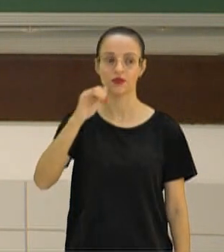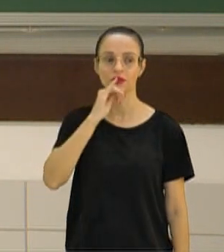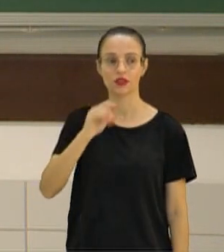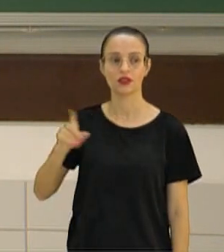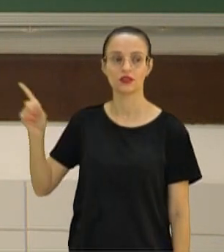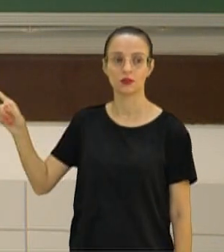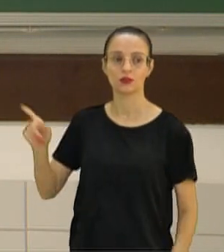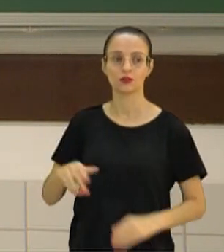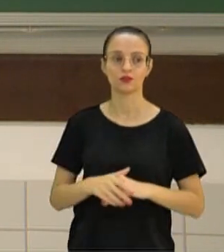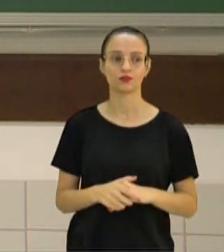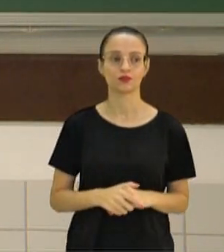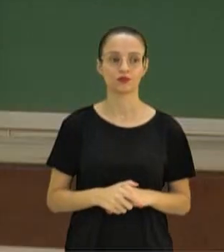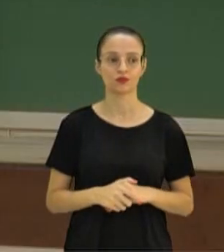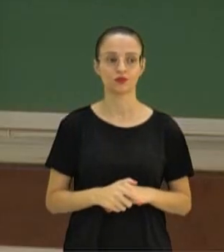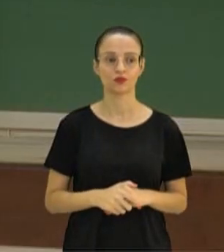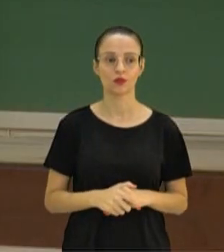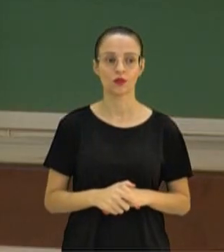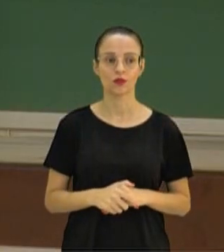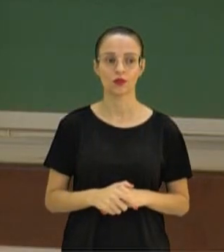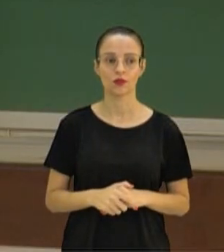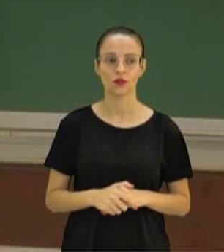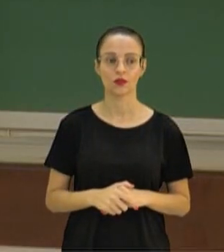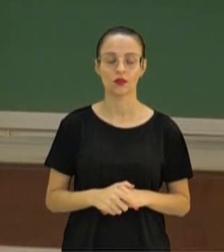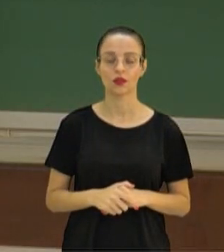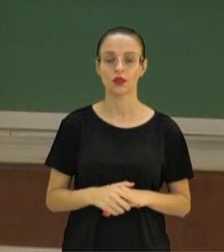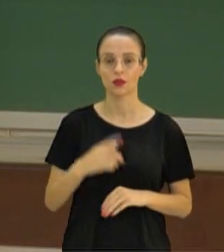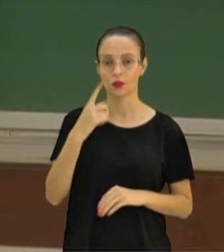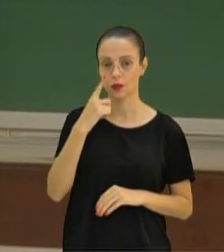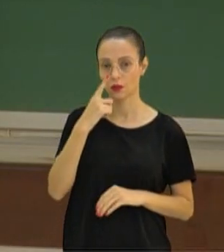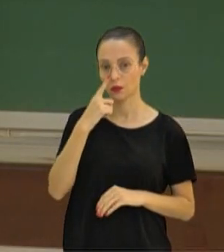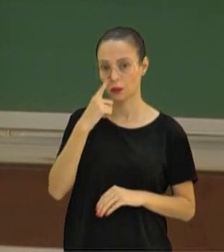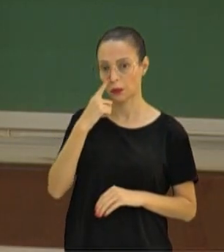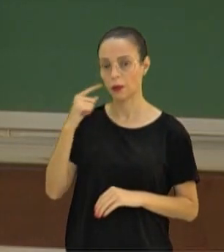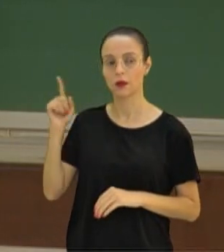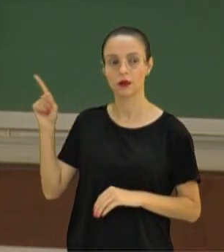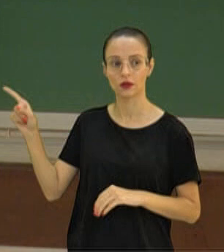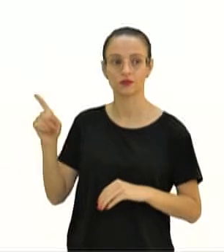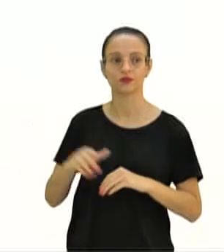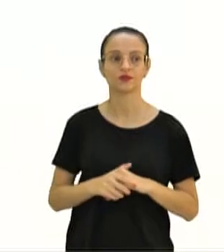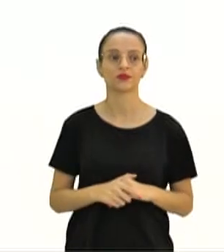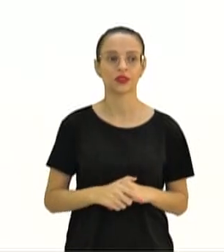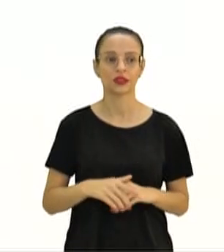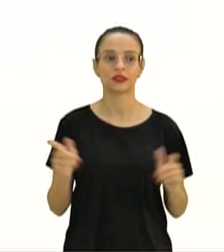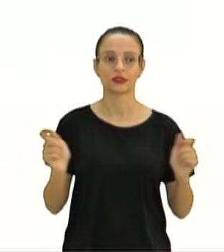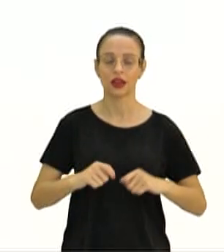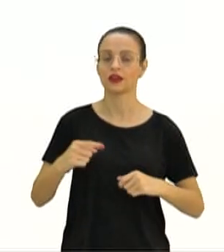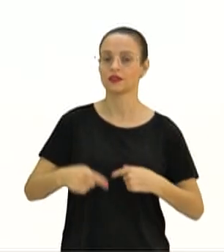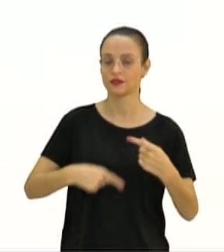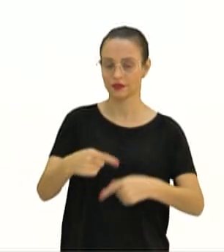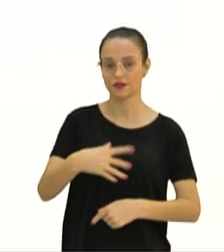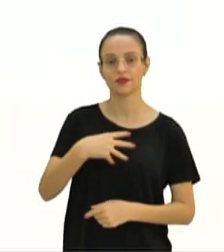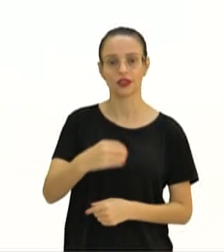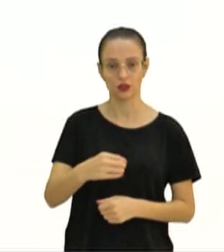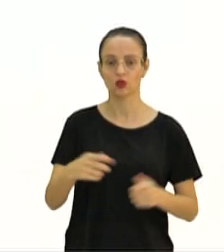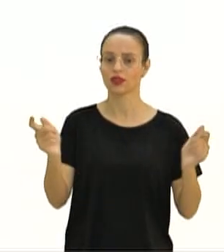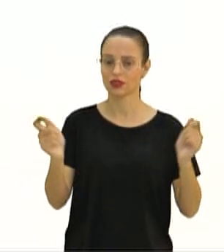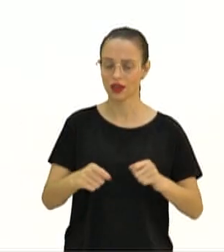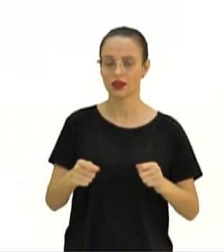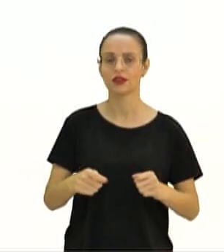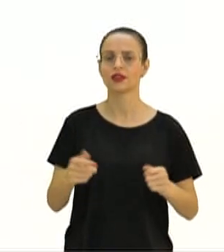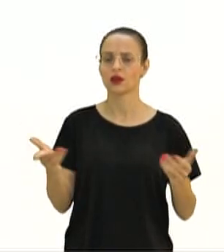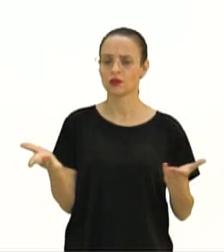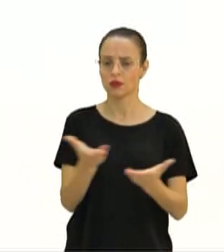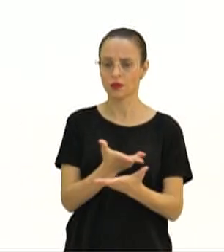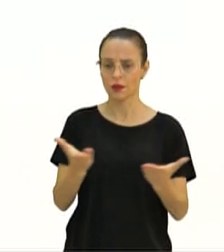aqui. Eu tenho a alce fêmea e o alce macho, que vão gerar um filhote fértil. Ou seja, eles vão se cruzar